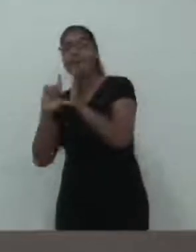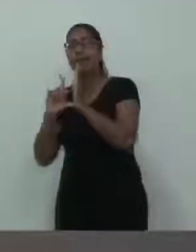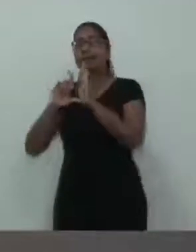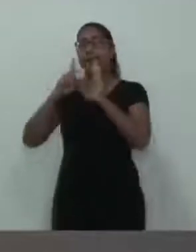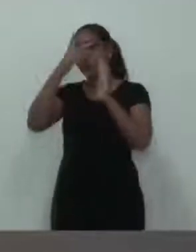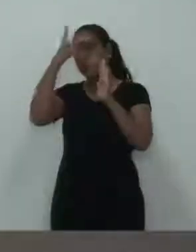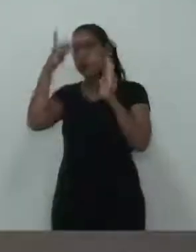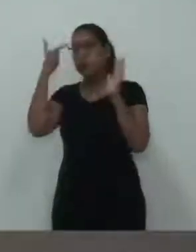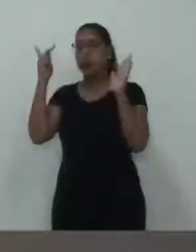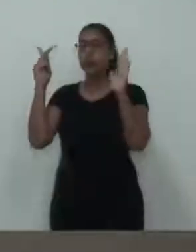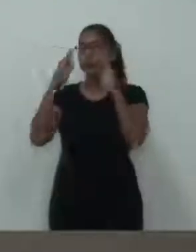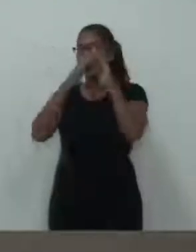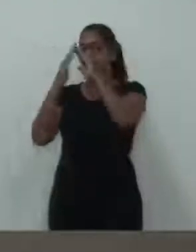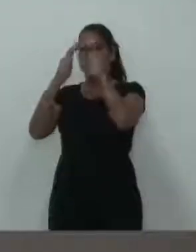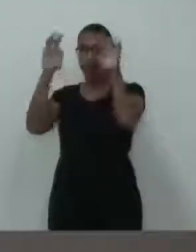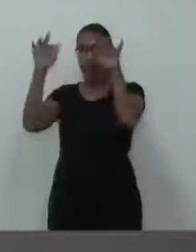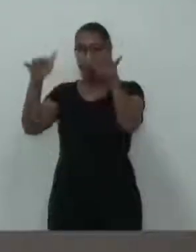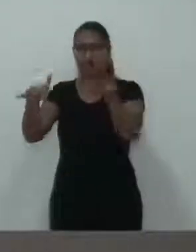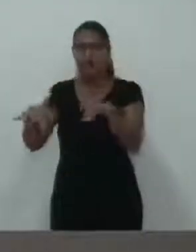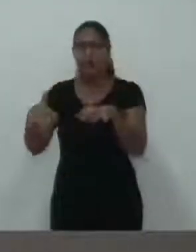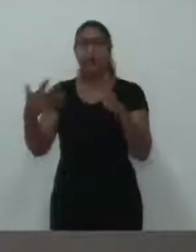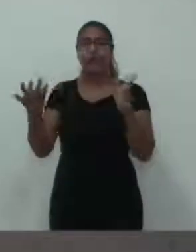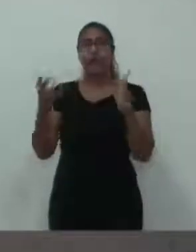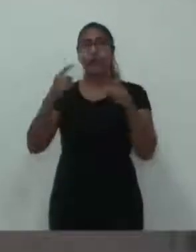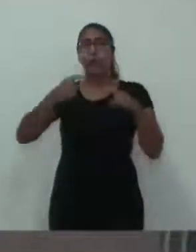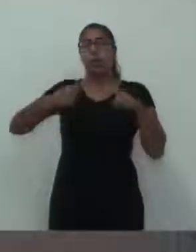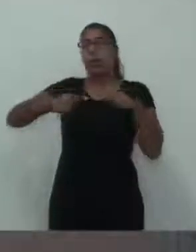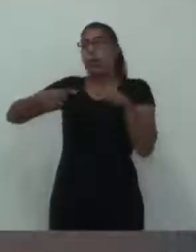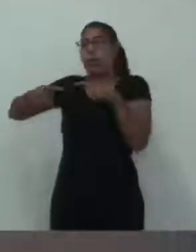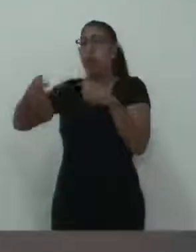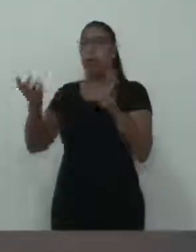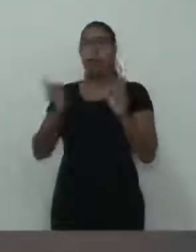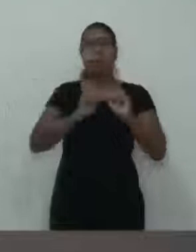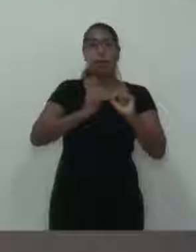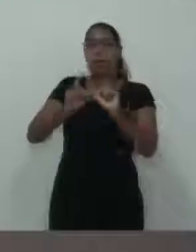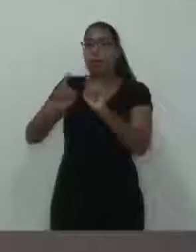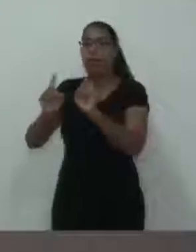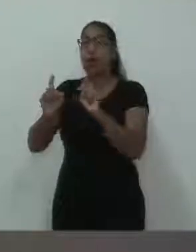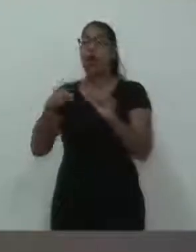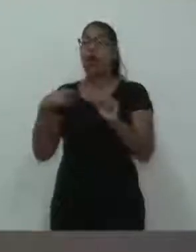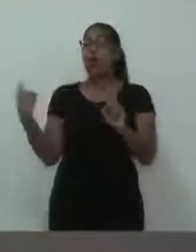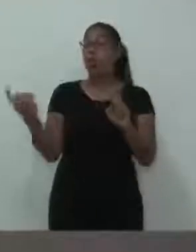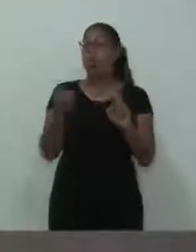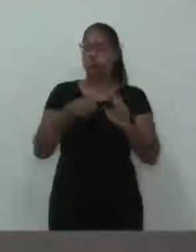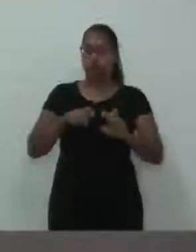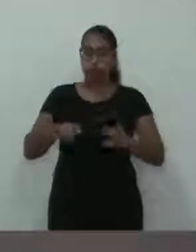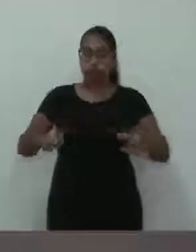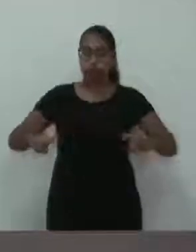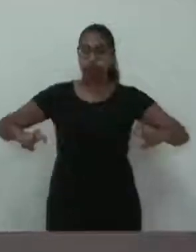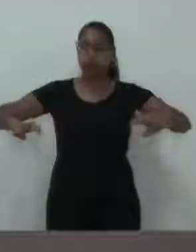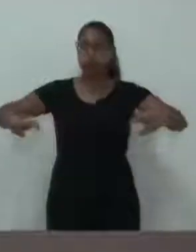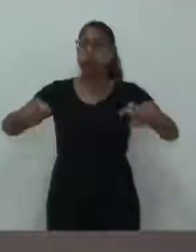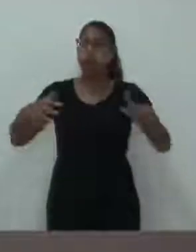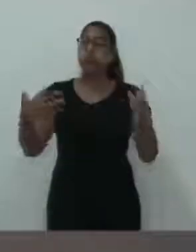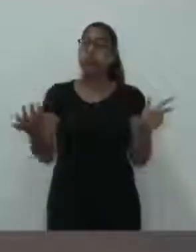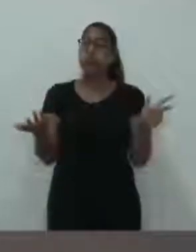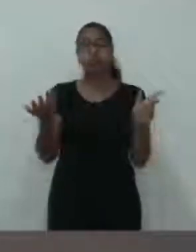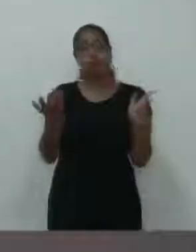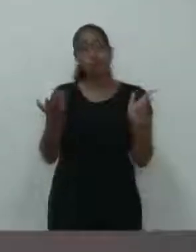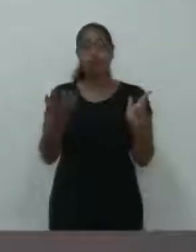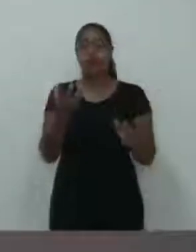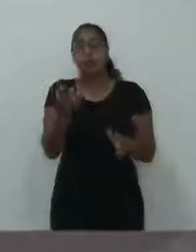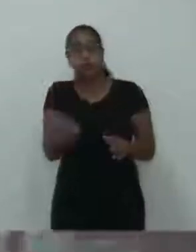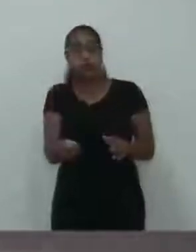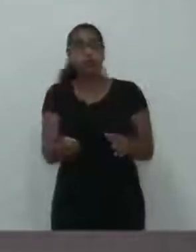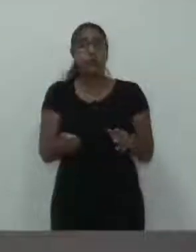pública, e nós, a mesa diretiva permitiu que fizesse aquilo que tinha que ser feito, ou se